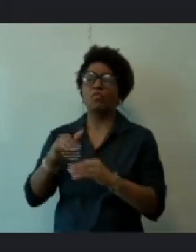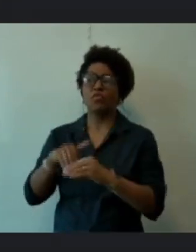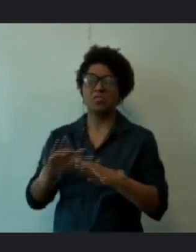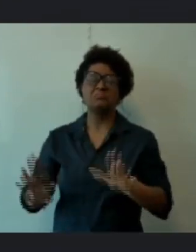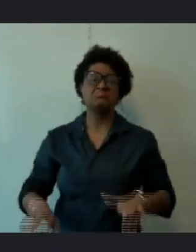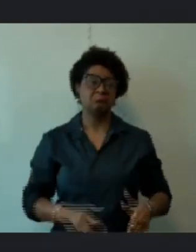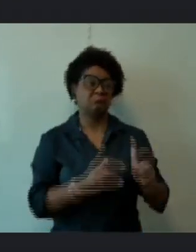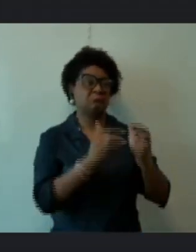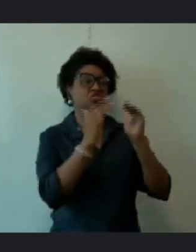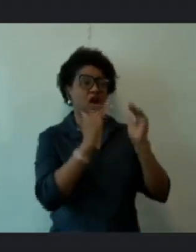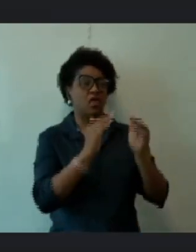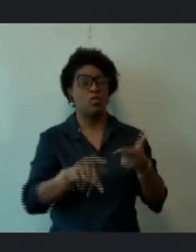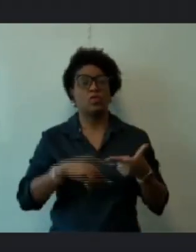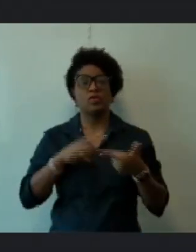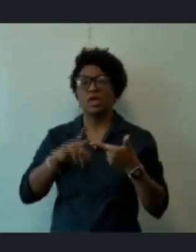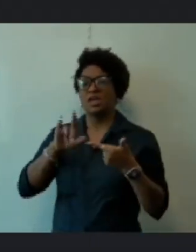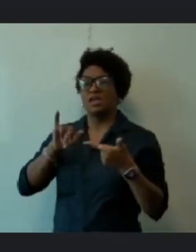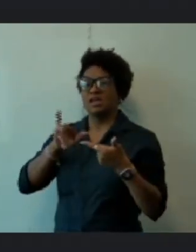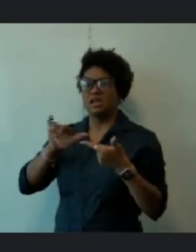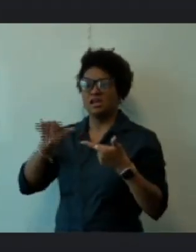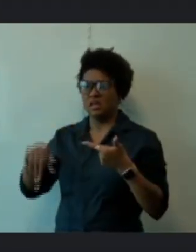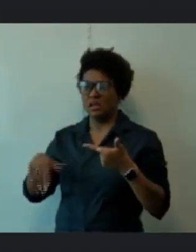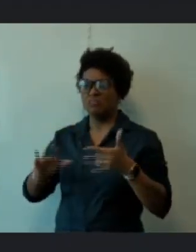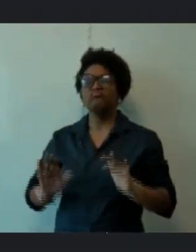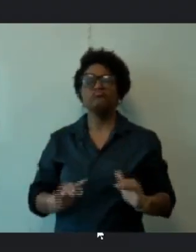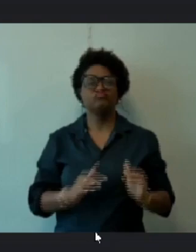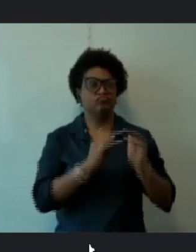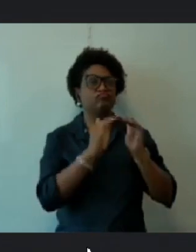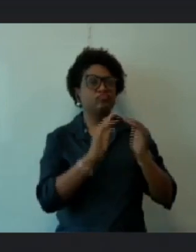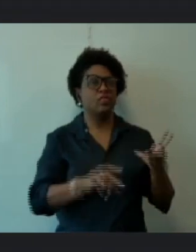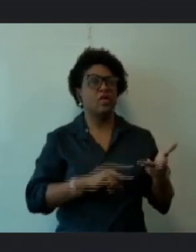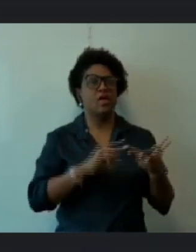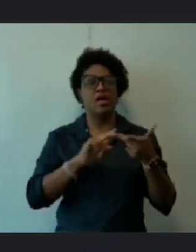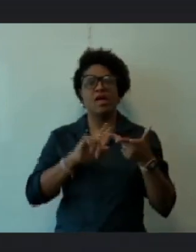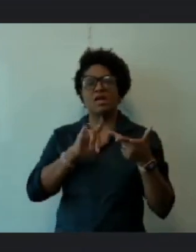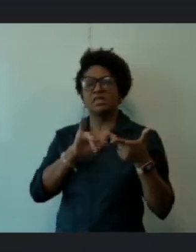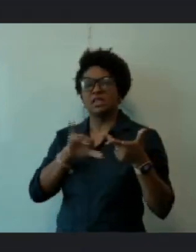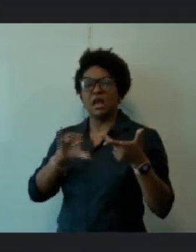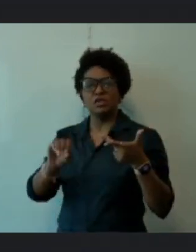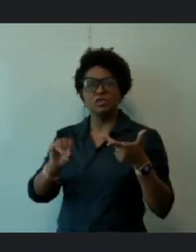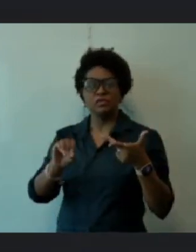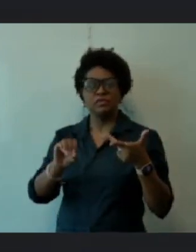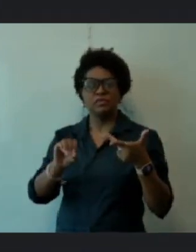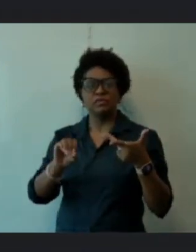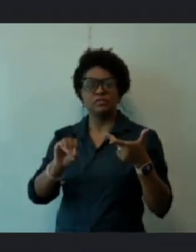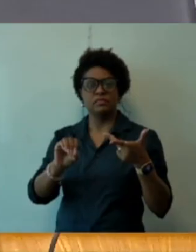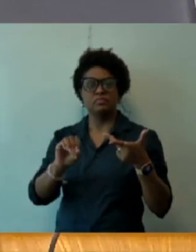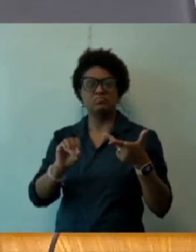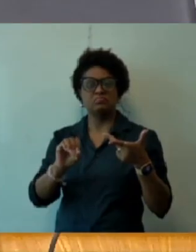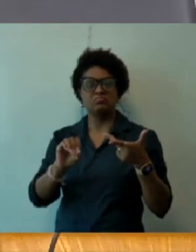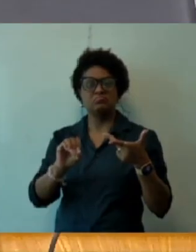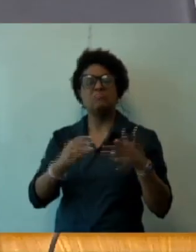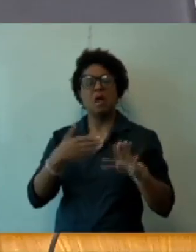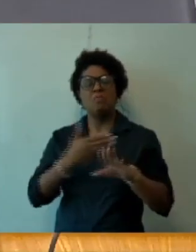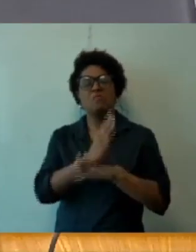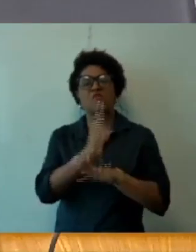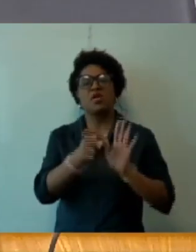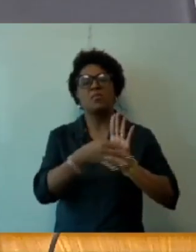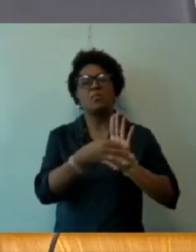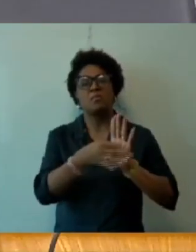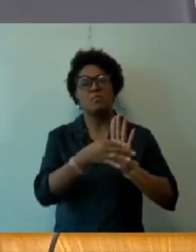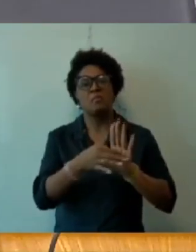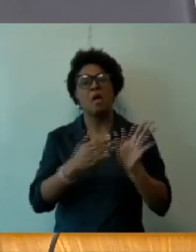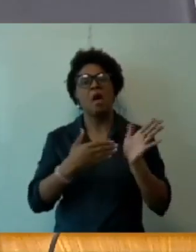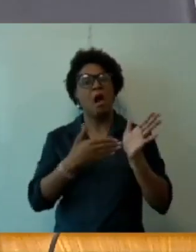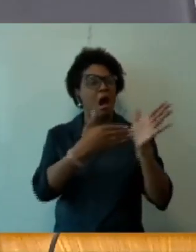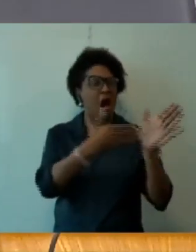Relamelo. De acordo. Como vota o vereador Sérgio Fernando. Pela aprovação do parecer. Eu também voto com o parecer. Então,